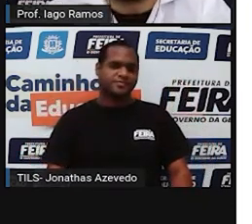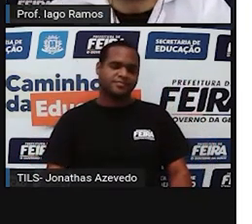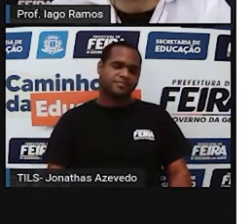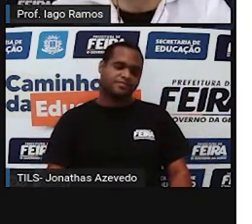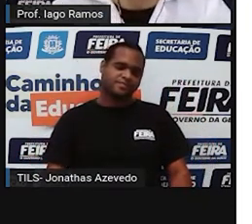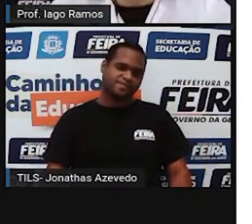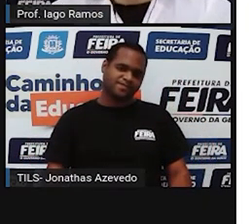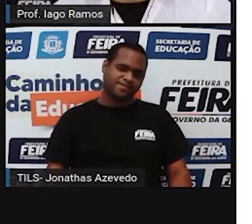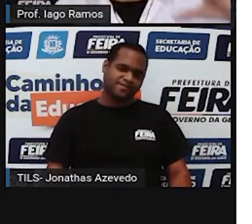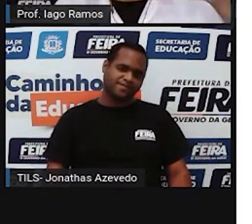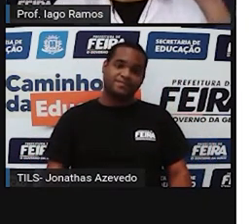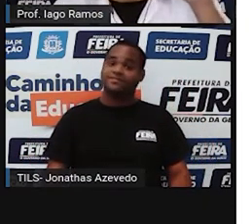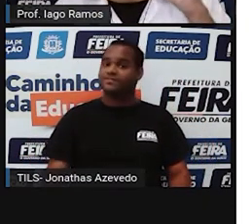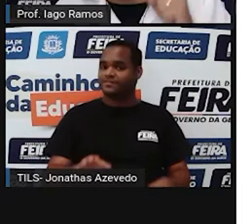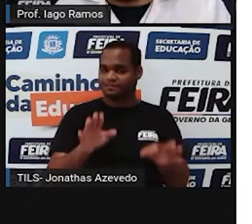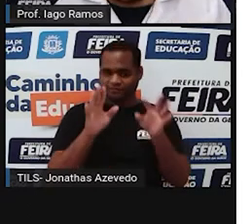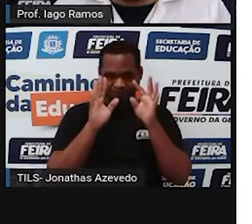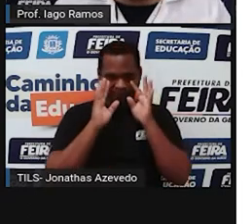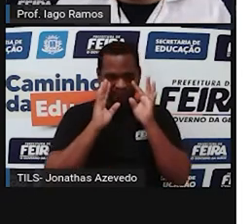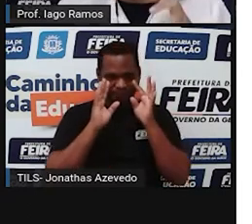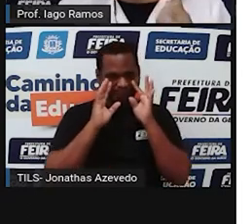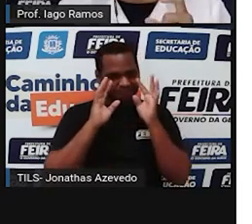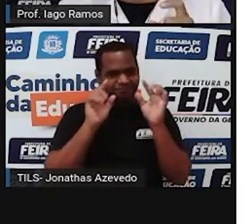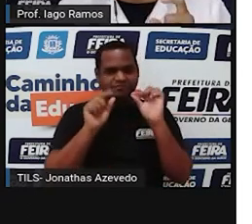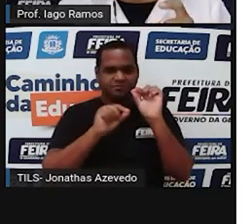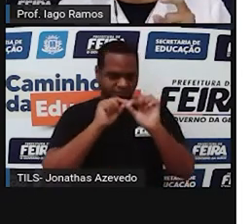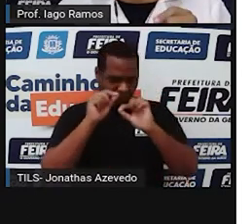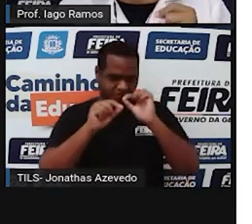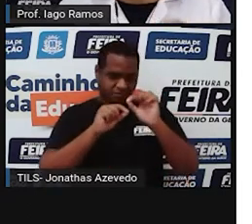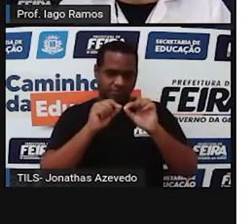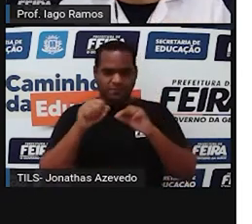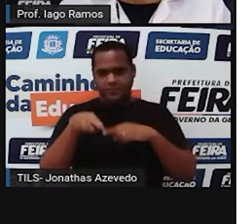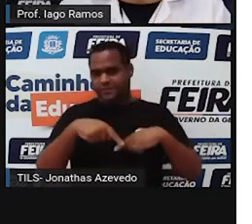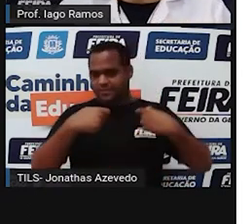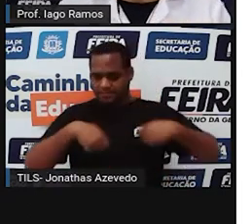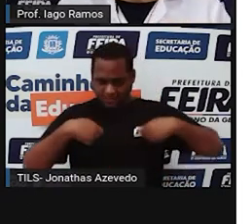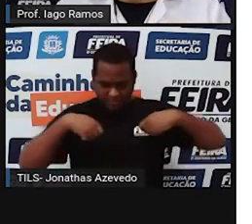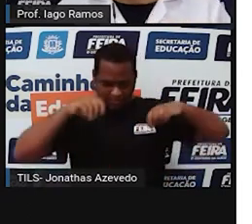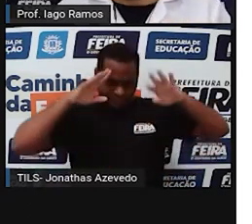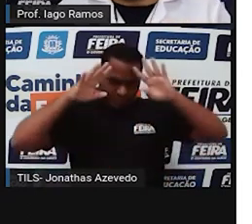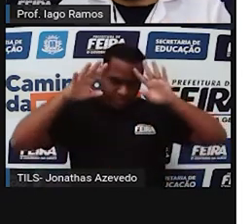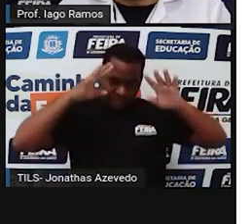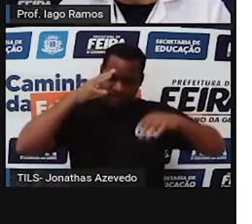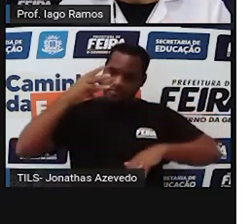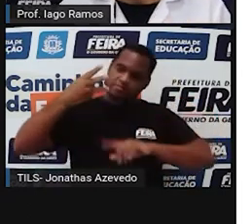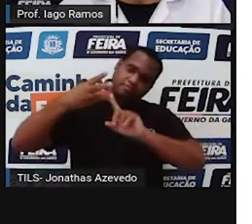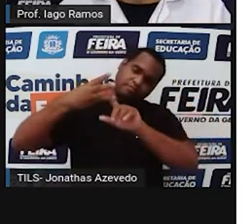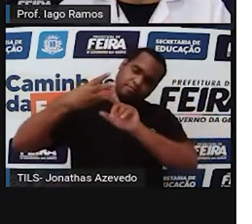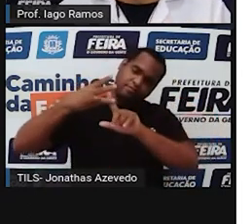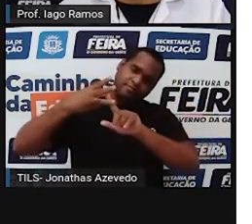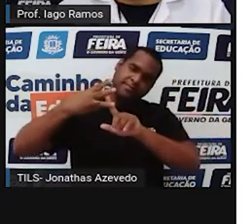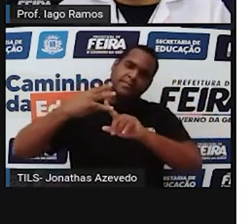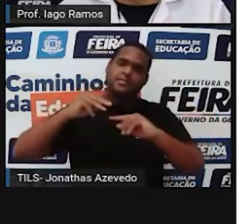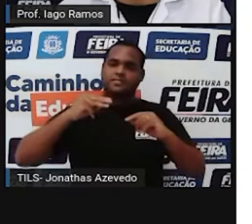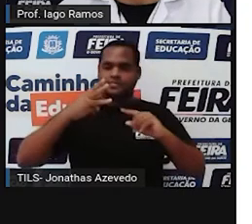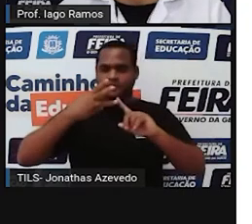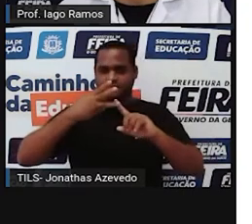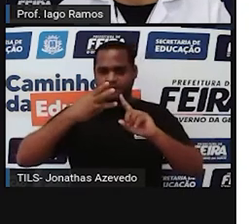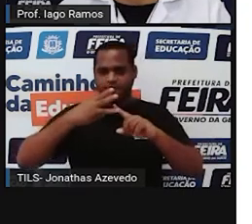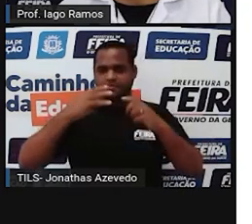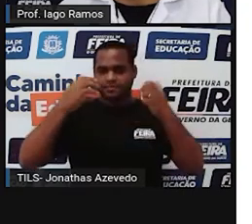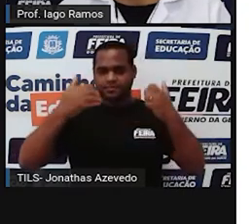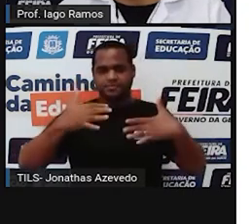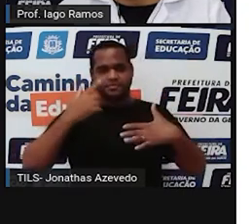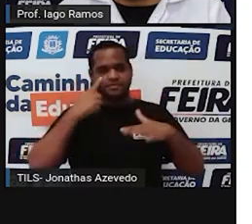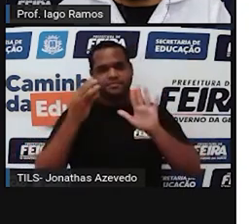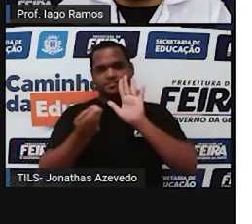mas atenção porque a gente precisa pensar na terceira corda e a terceira corda ela deve